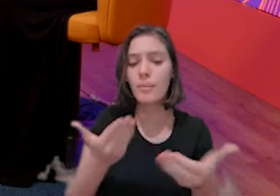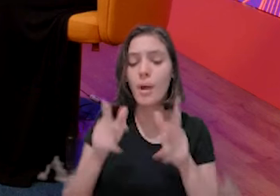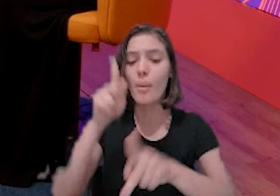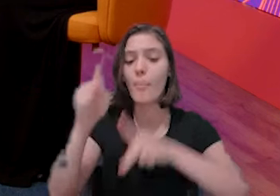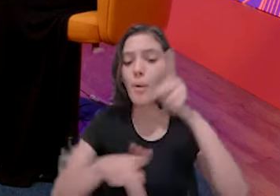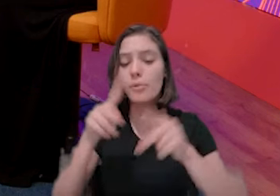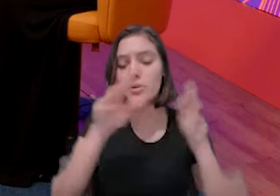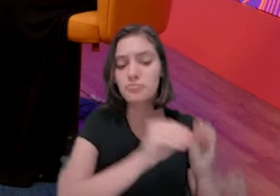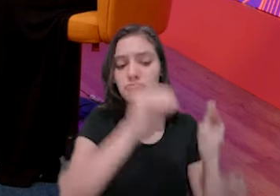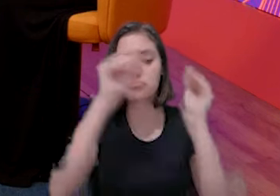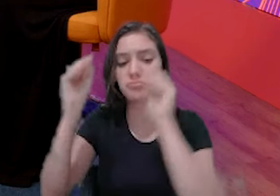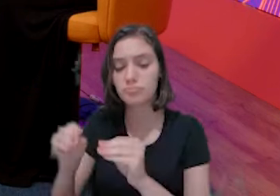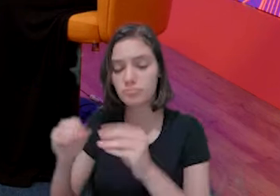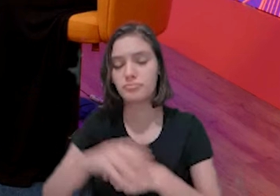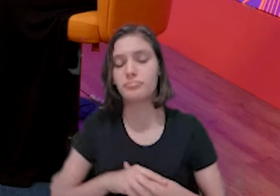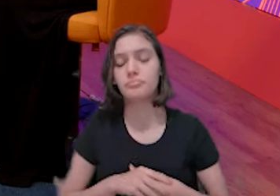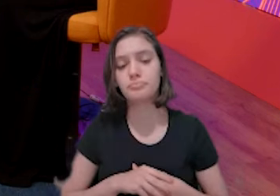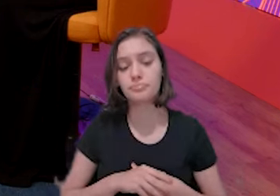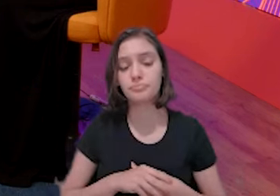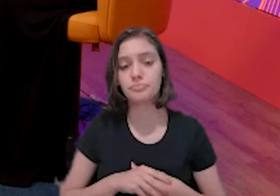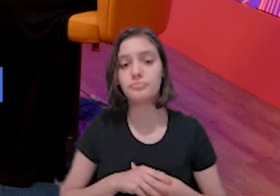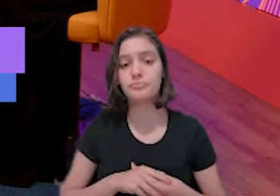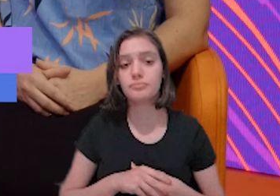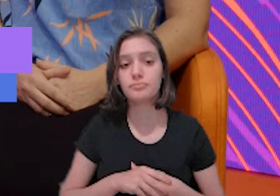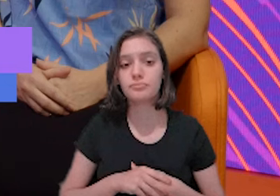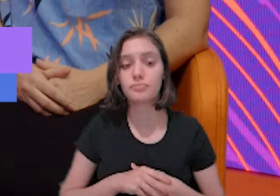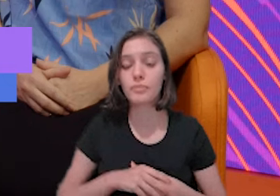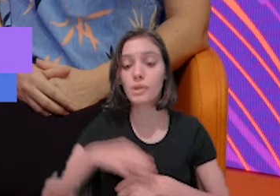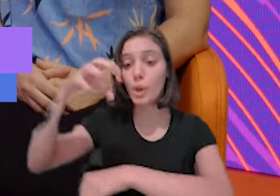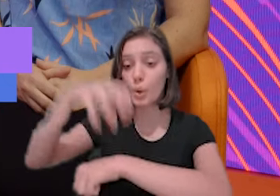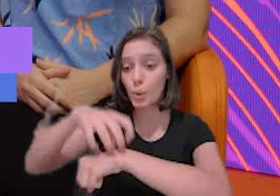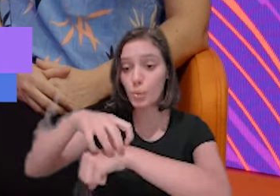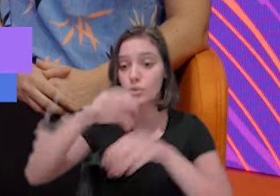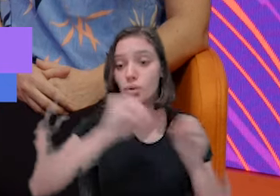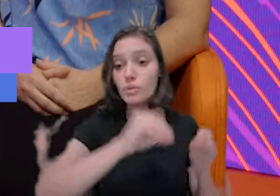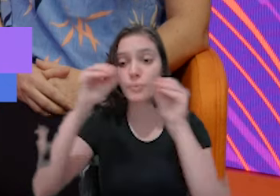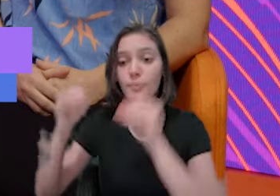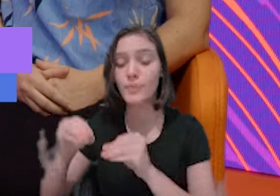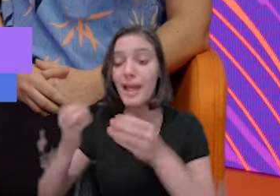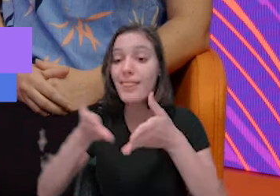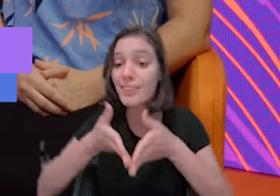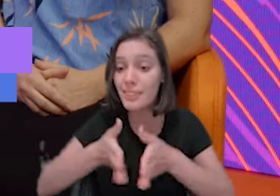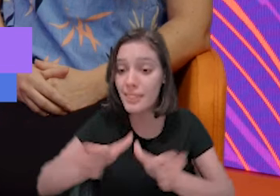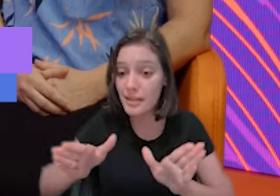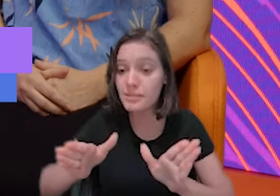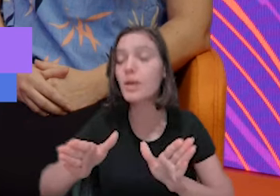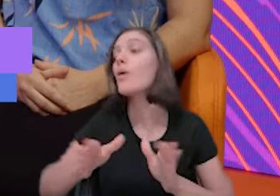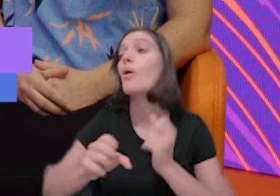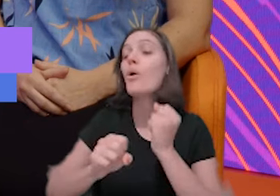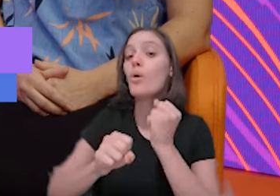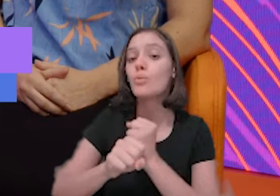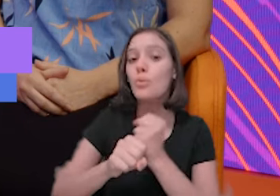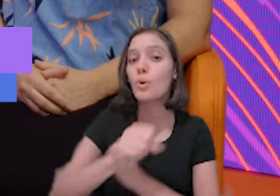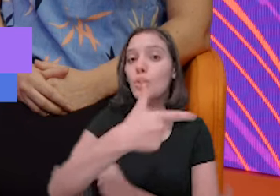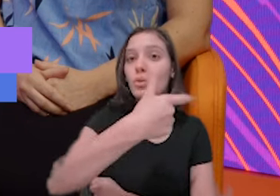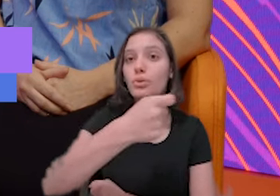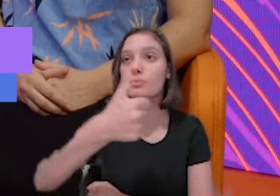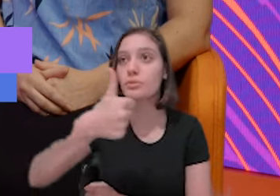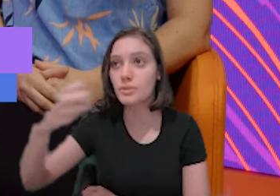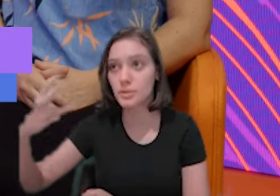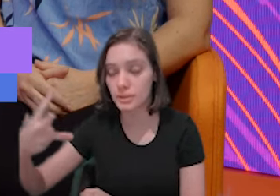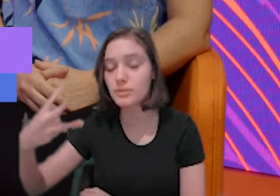serviços para a população de imigrantes e refugiados. O Centro do Imigrante foi criado com o intuito de atender as